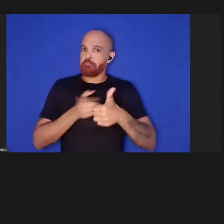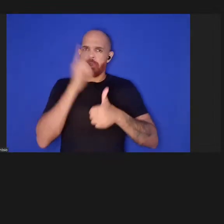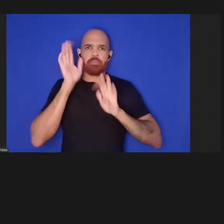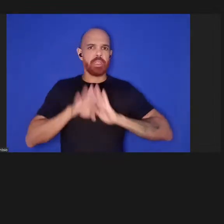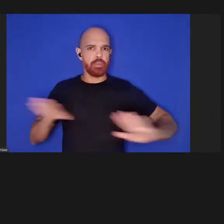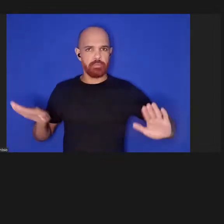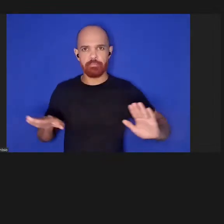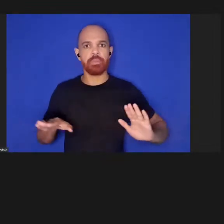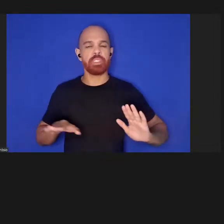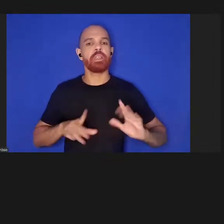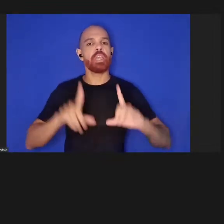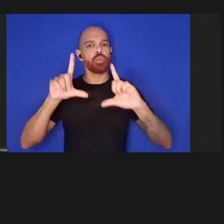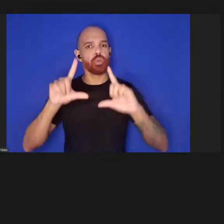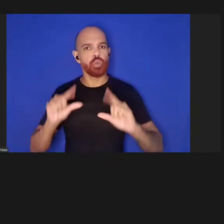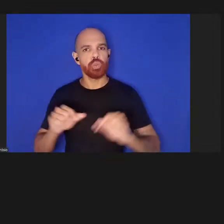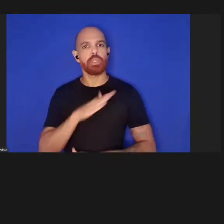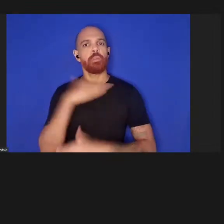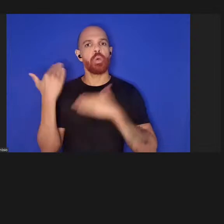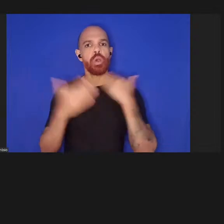a mortalidade,